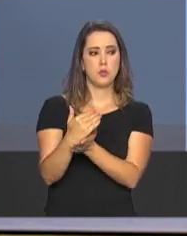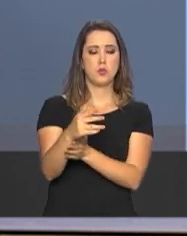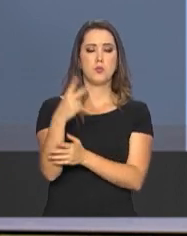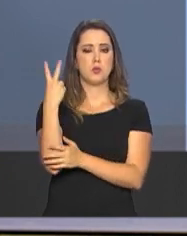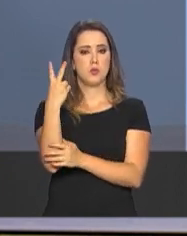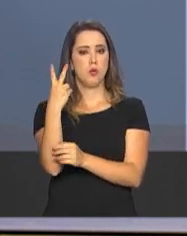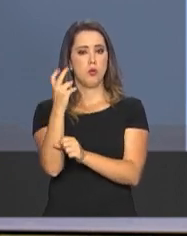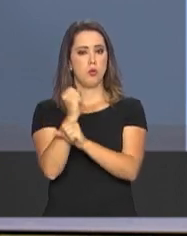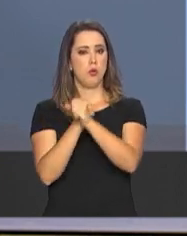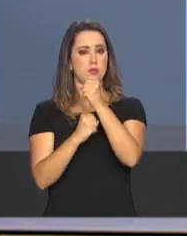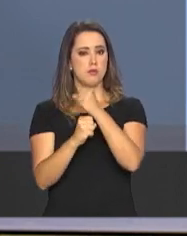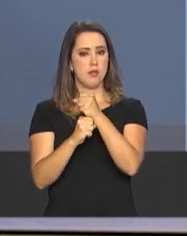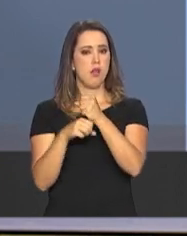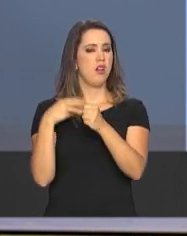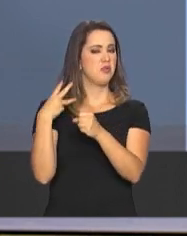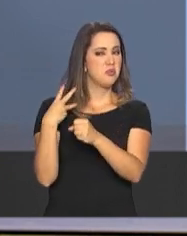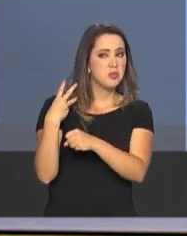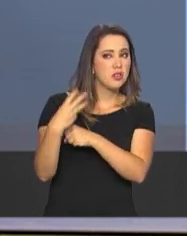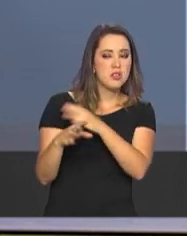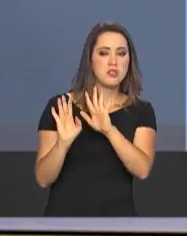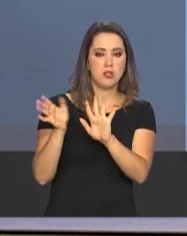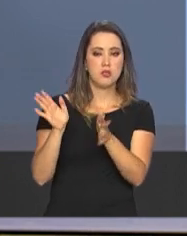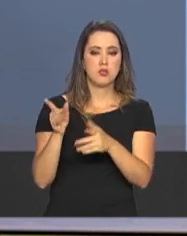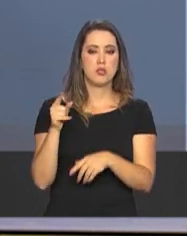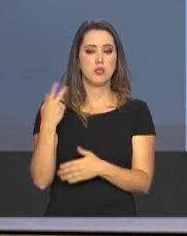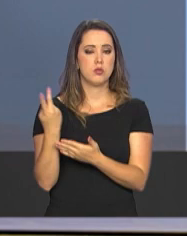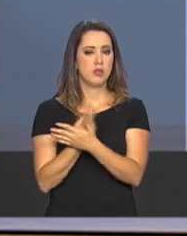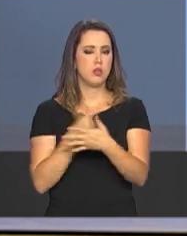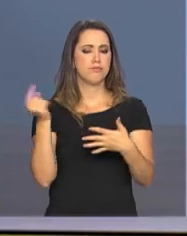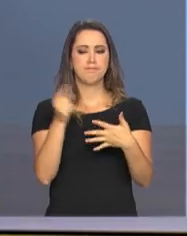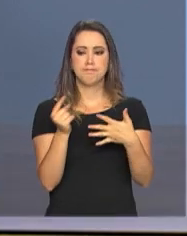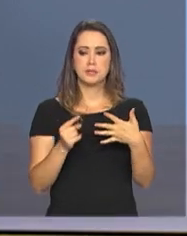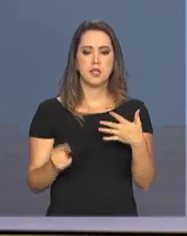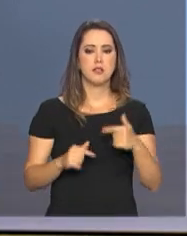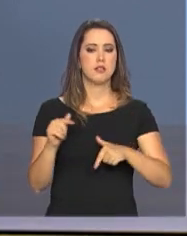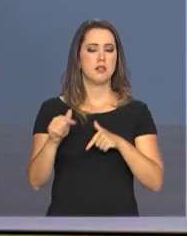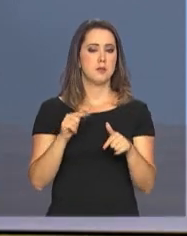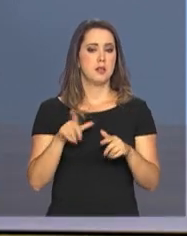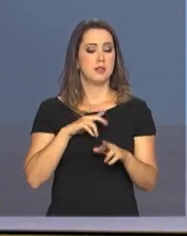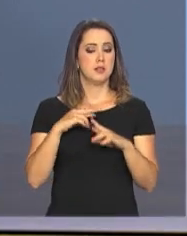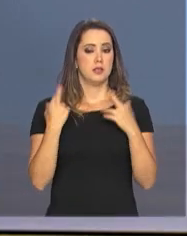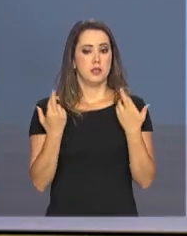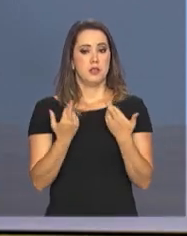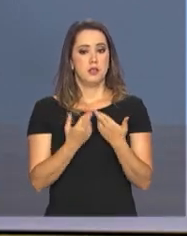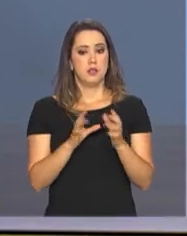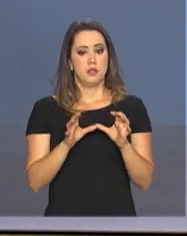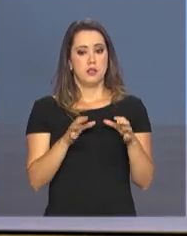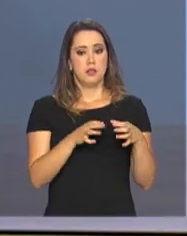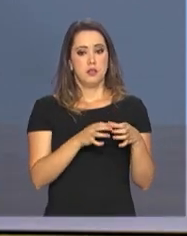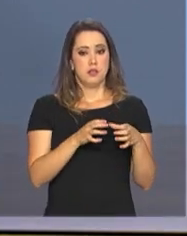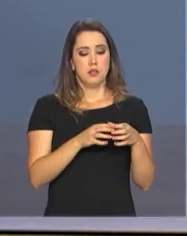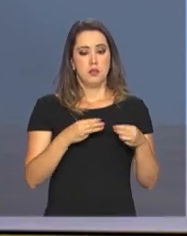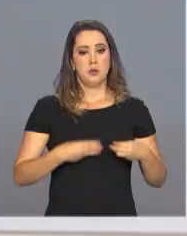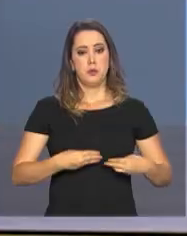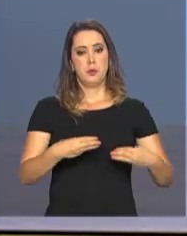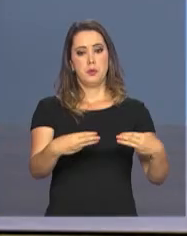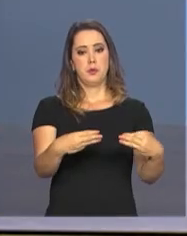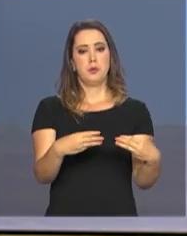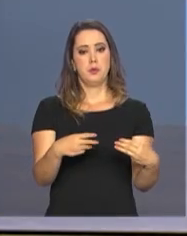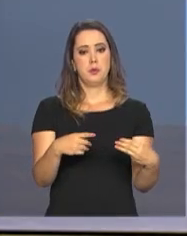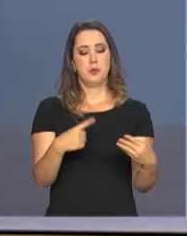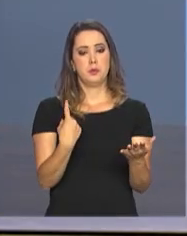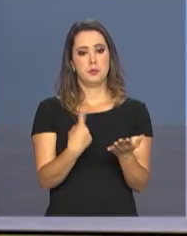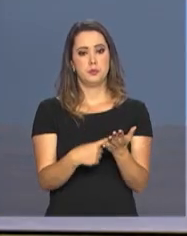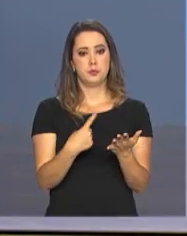ou três anos, tem se realizado uma série de atividades, houve reuniões em nível ministerial. A